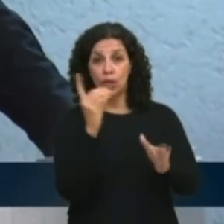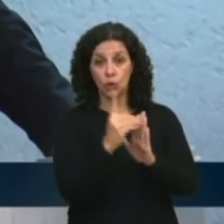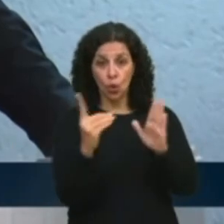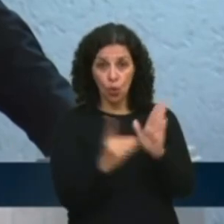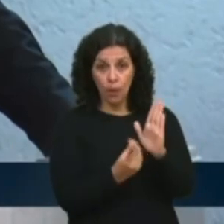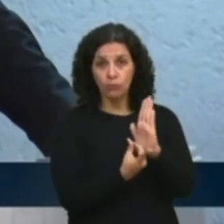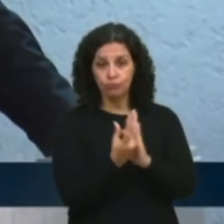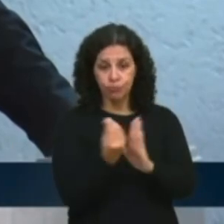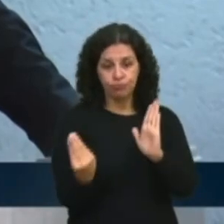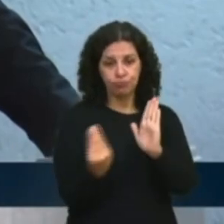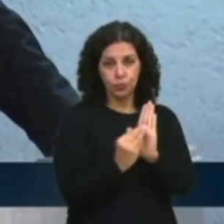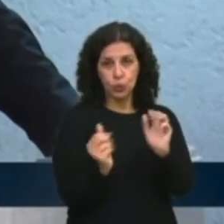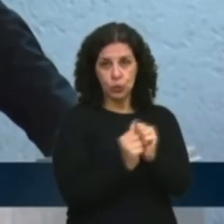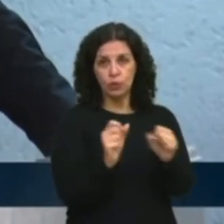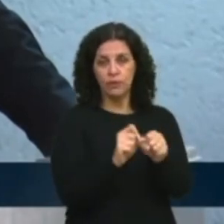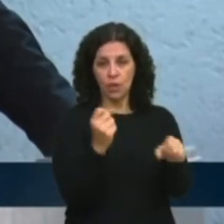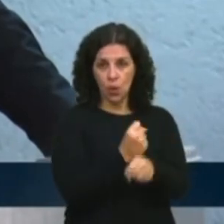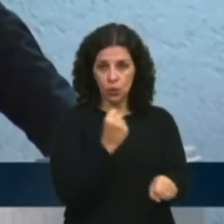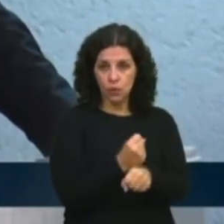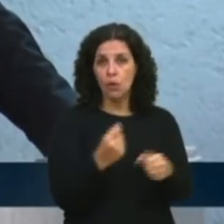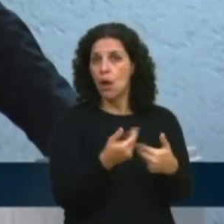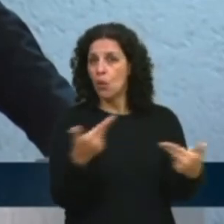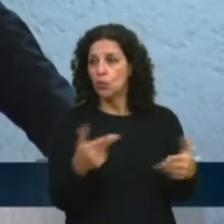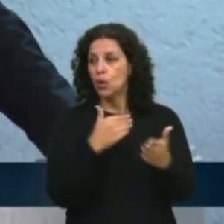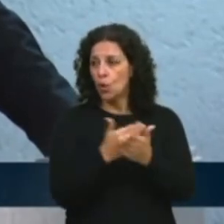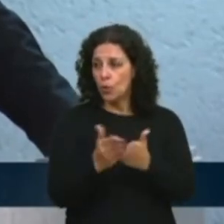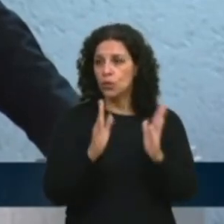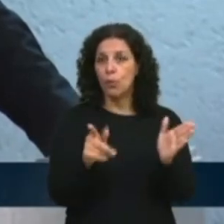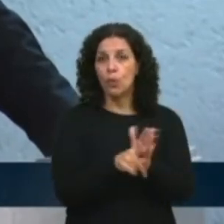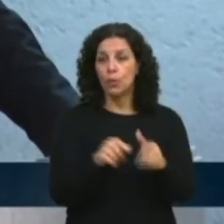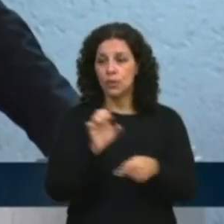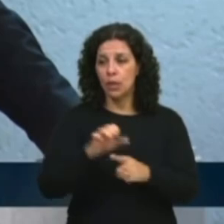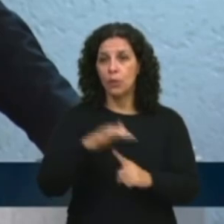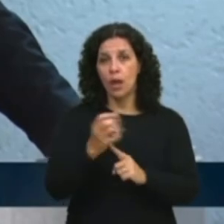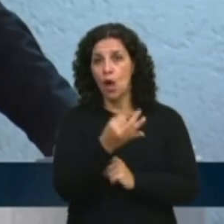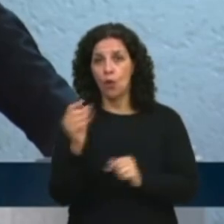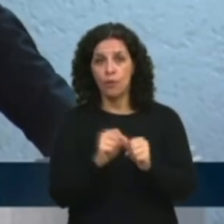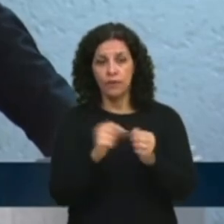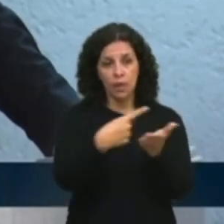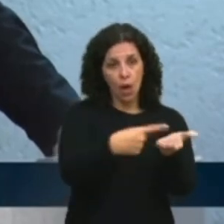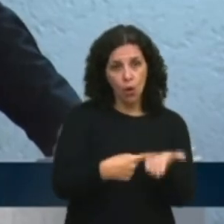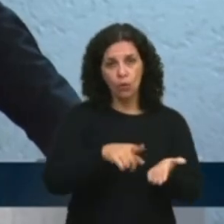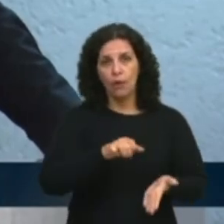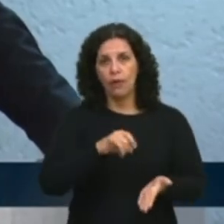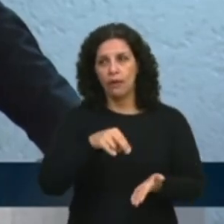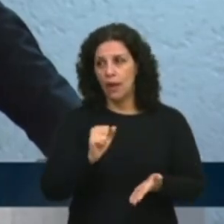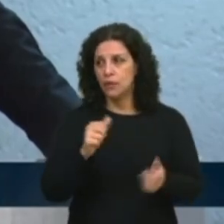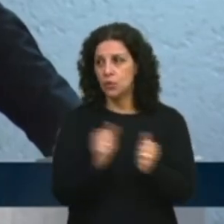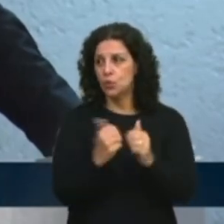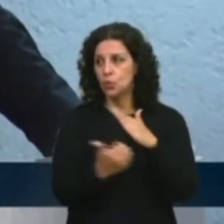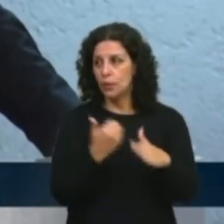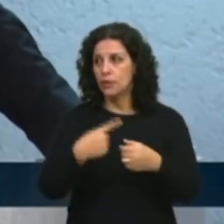documento financeiro, bem como que foram executadas pelo próprio Estado do Paraná, seja nos acordos de leniência com as